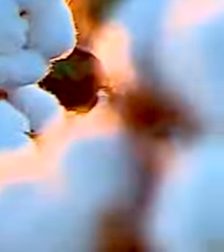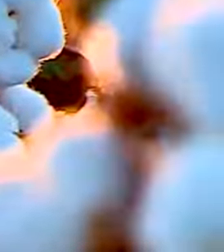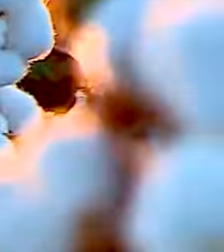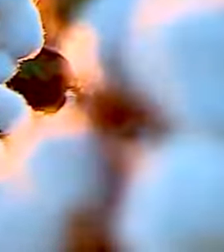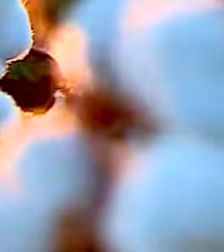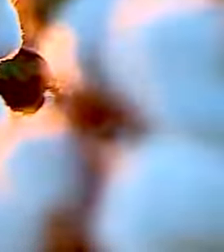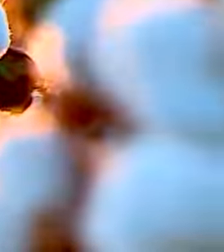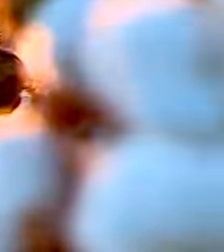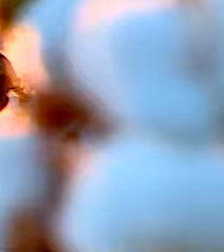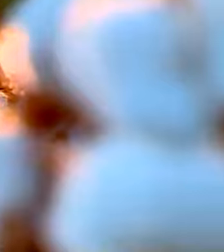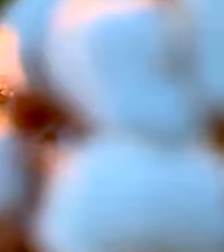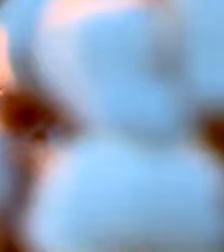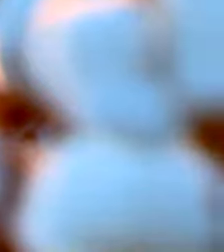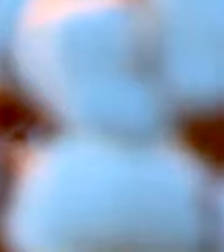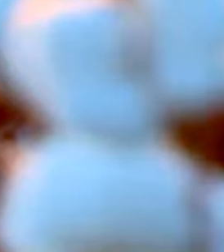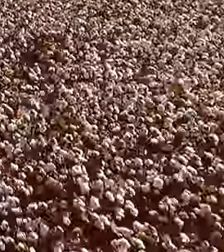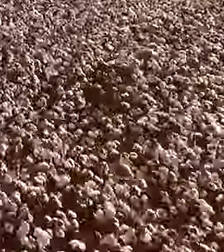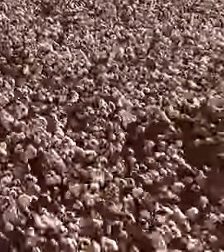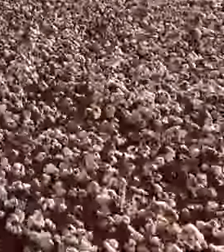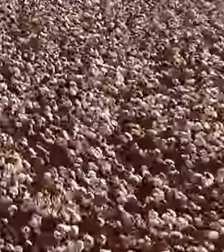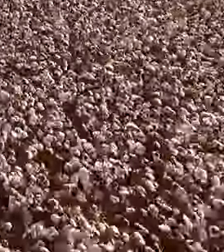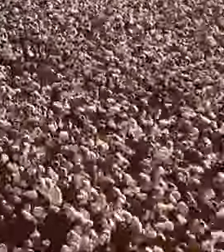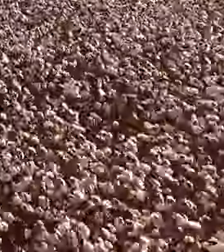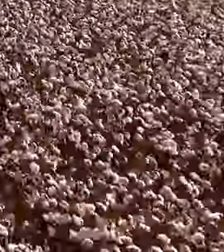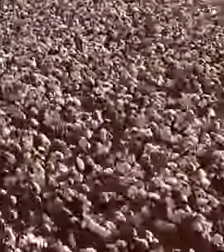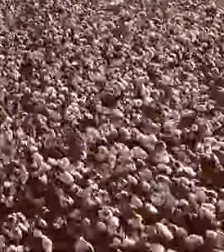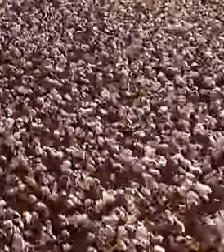tchau, e aí,